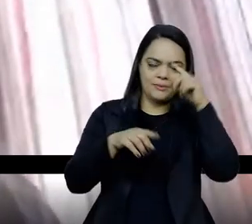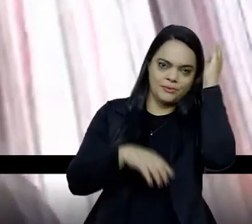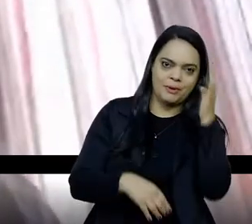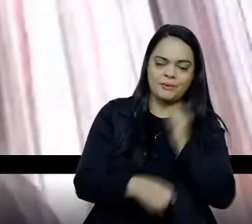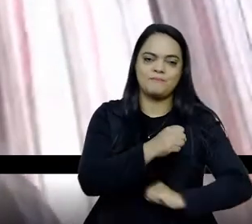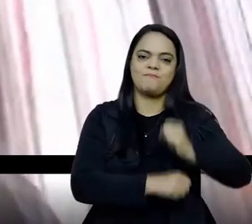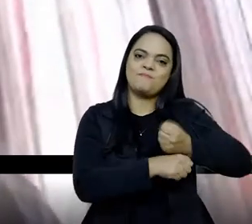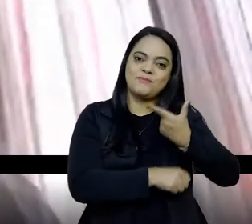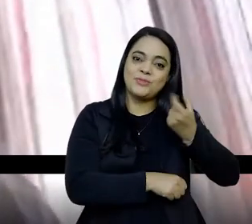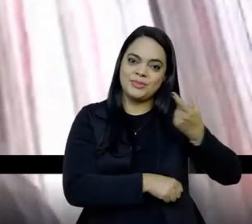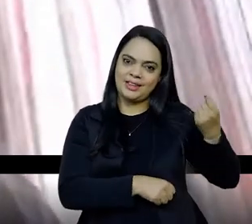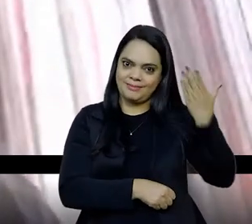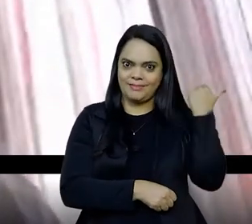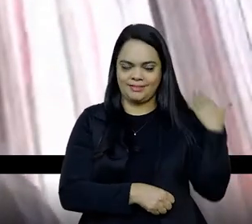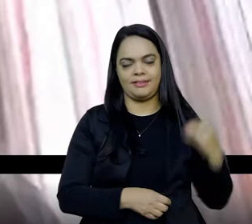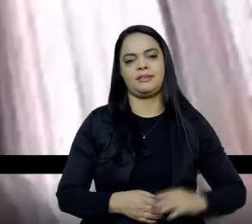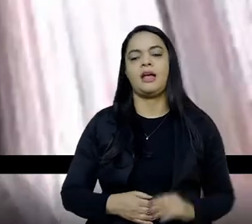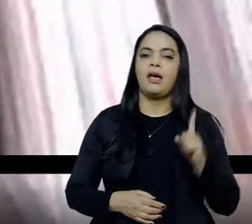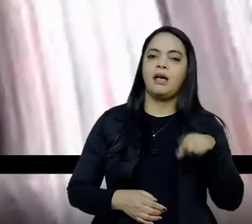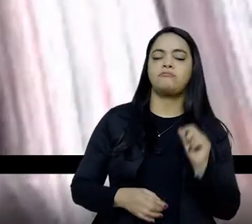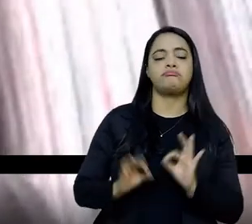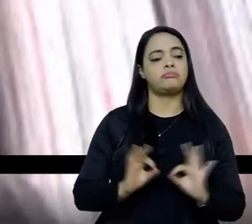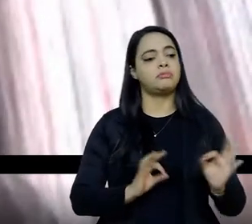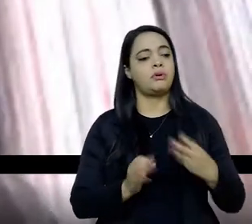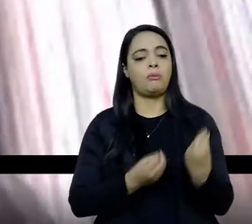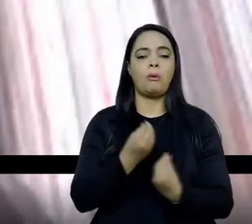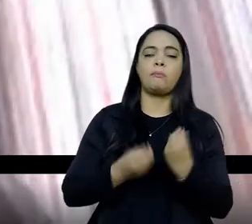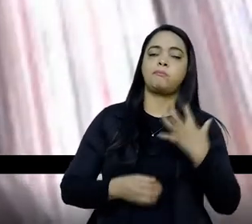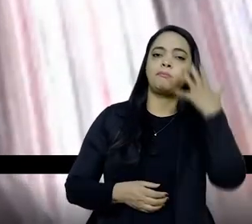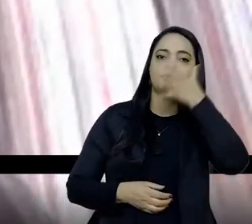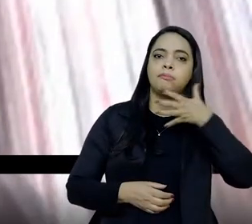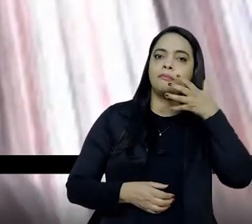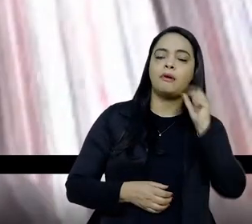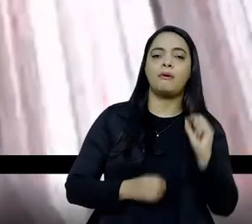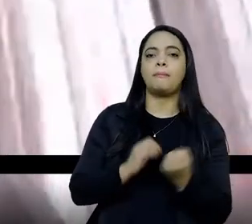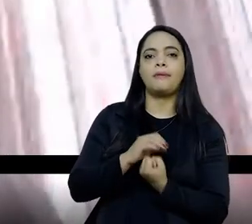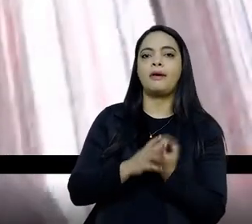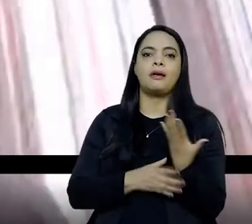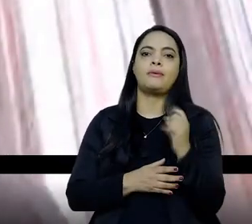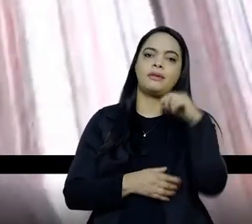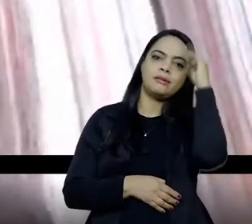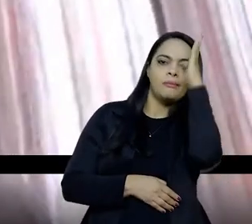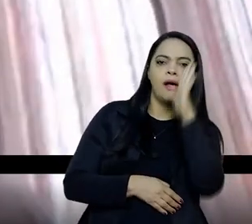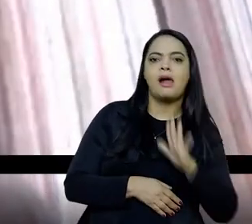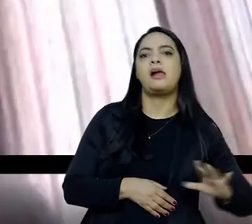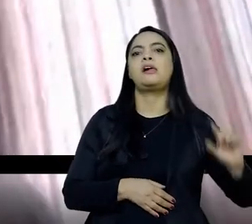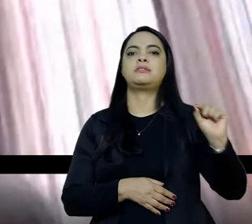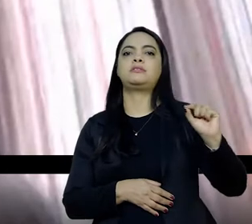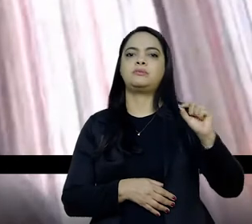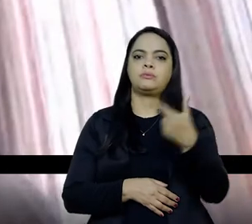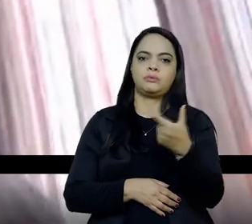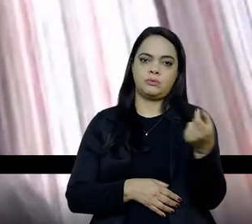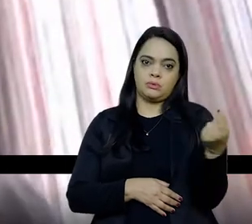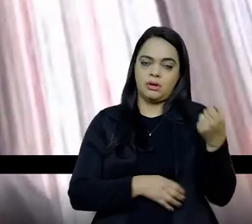construção, né? Dessas falas, desse processo de construção do Brasil nesses 200 anos. E é uma iniciativa em